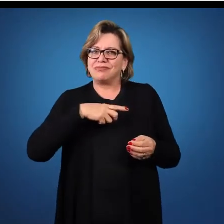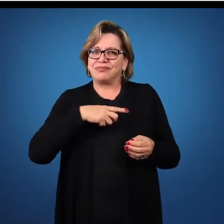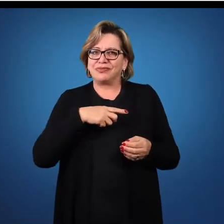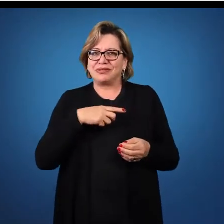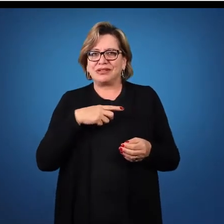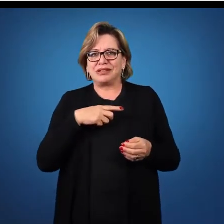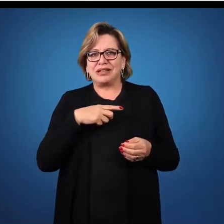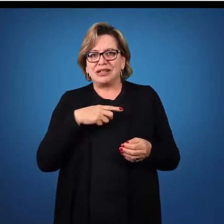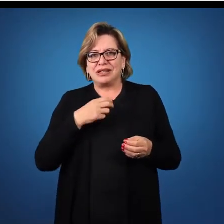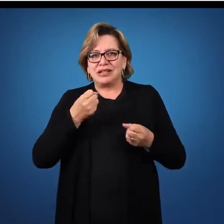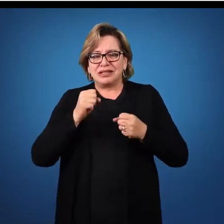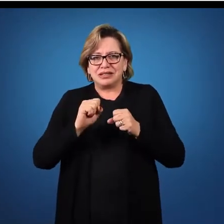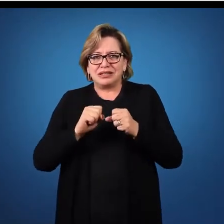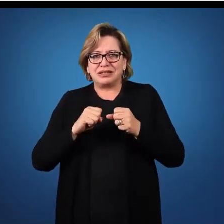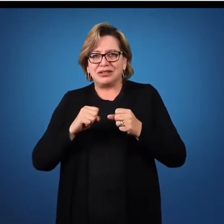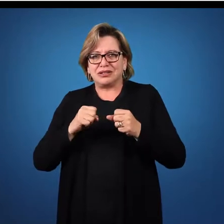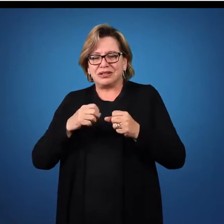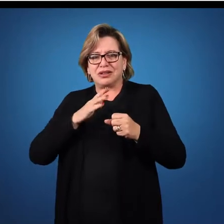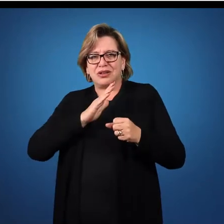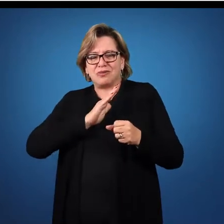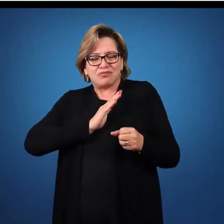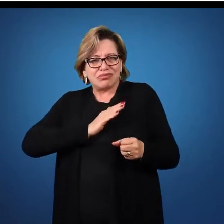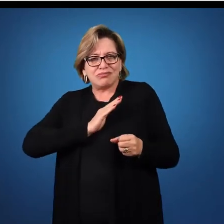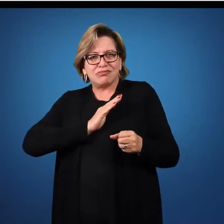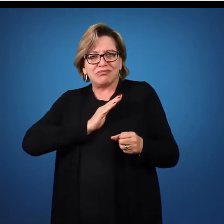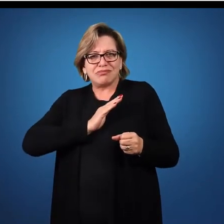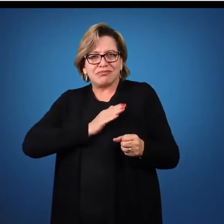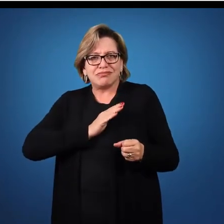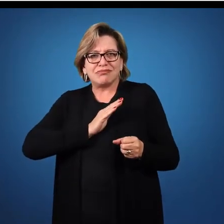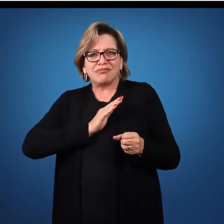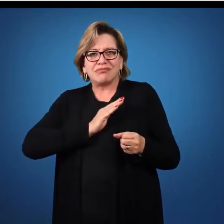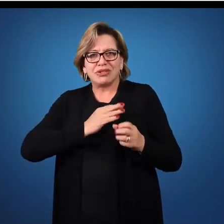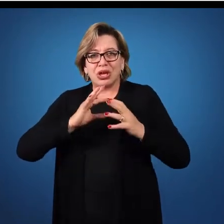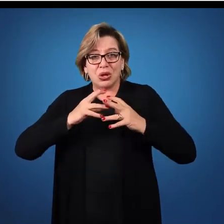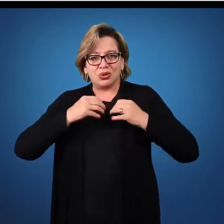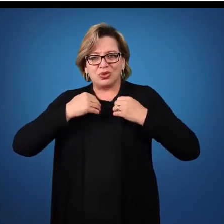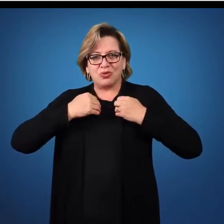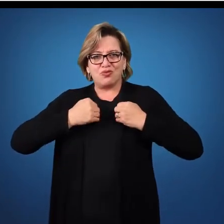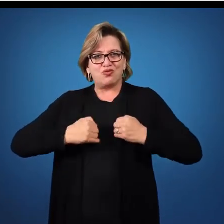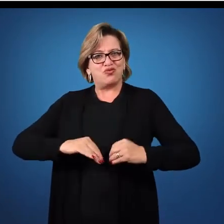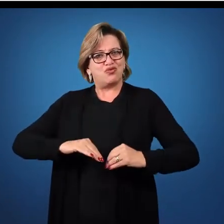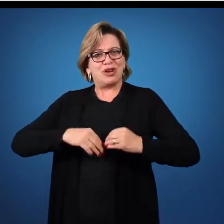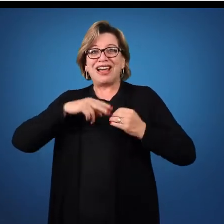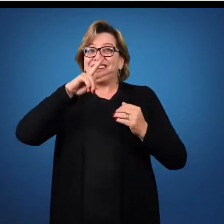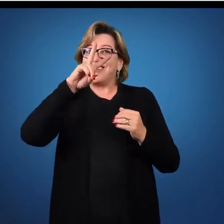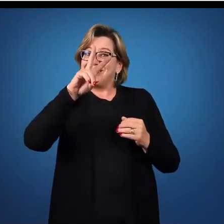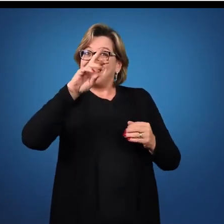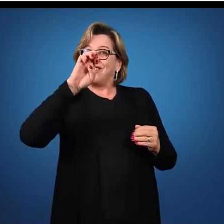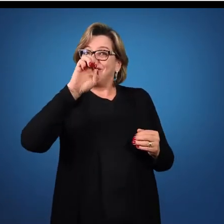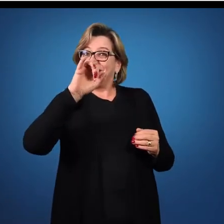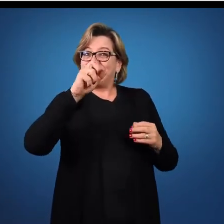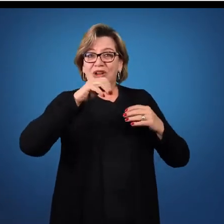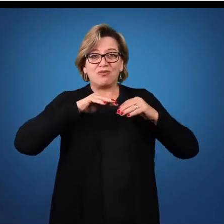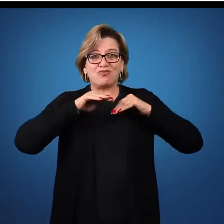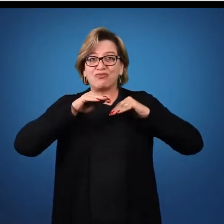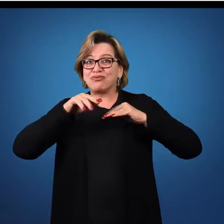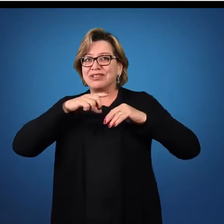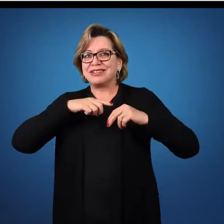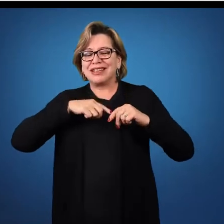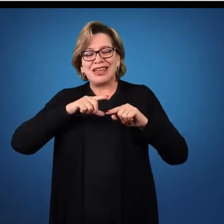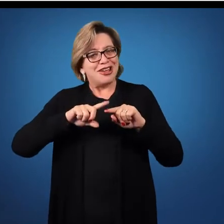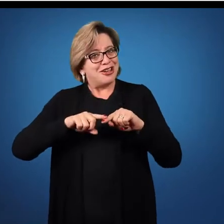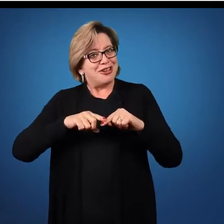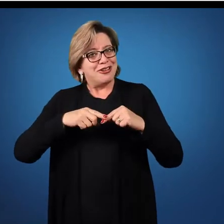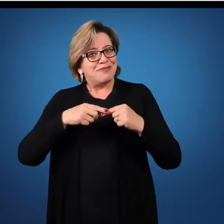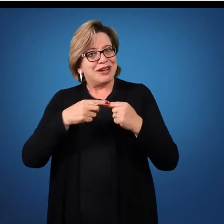Ao bater o nosso coração, todas as veias do nosso corpo se movem. Mas, além